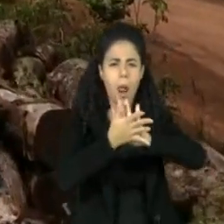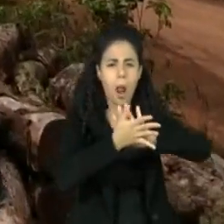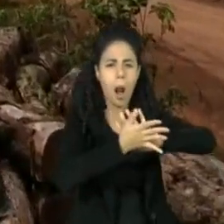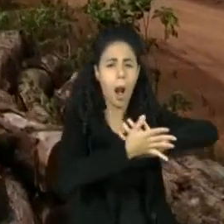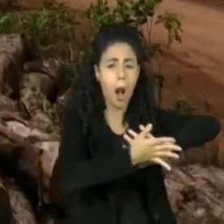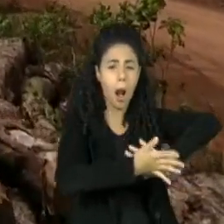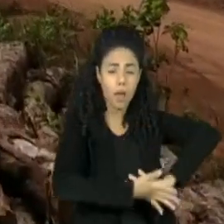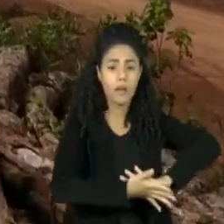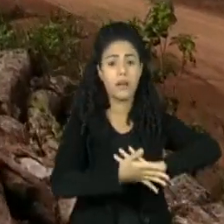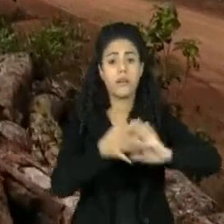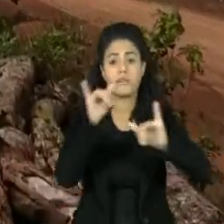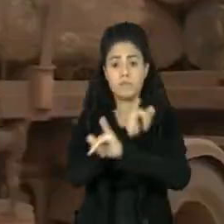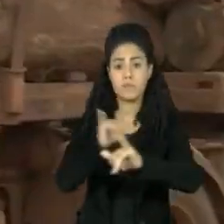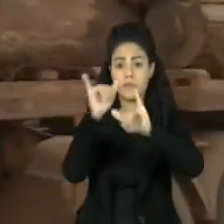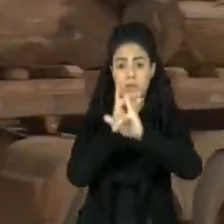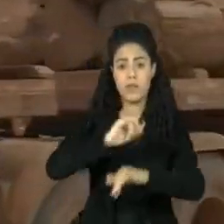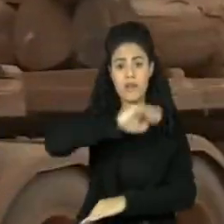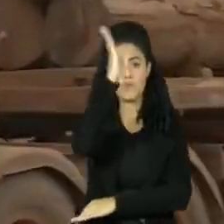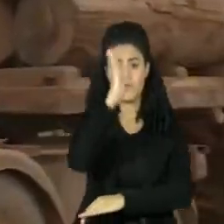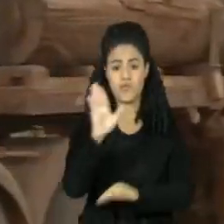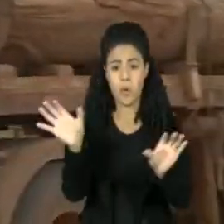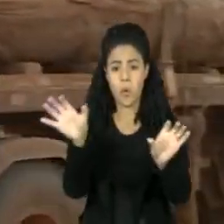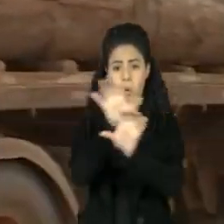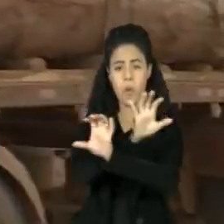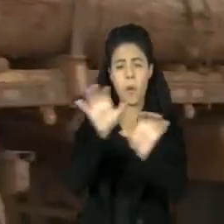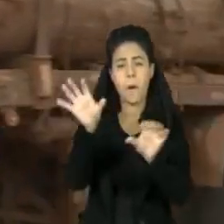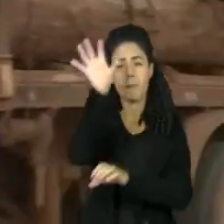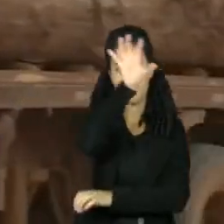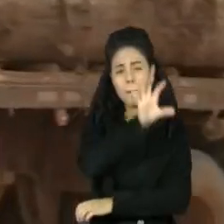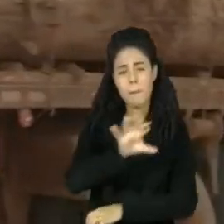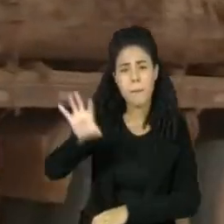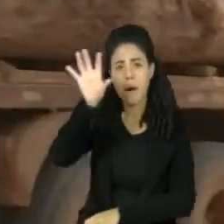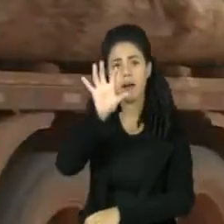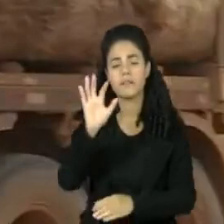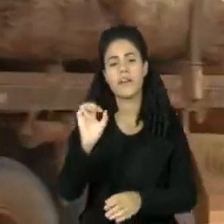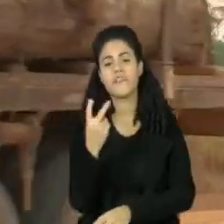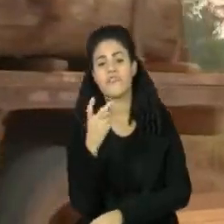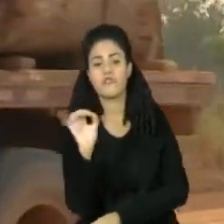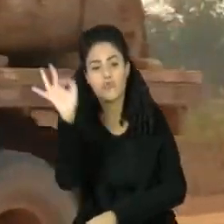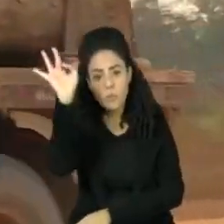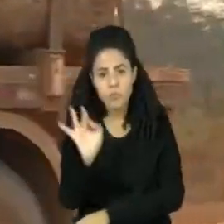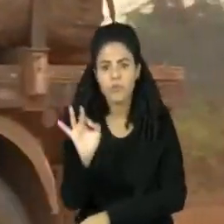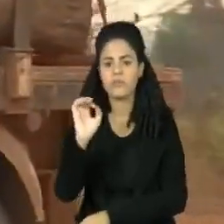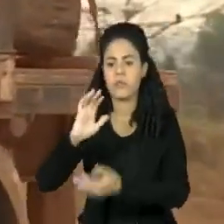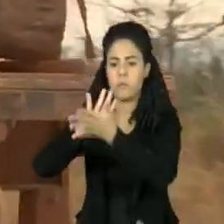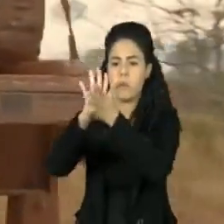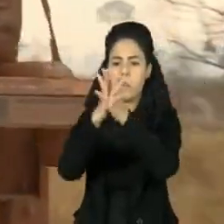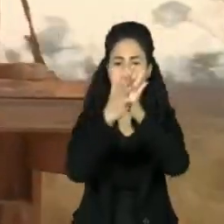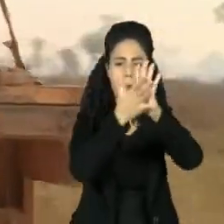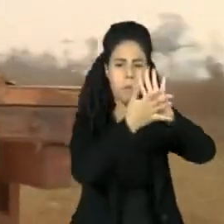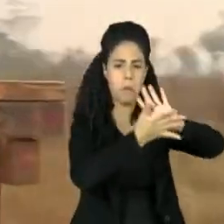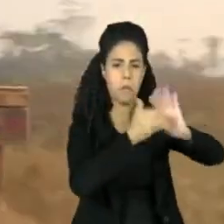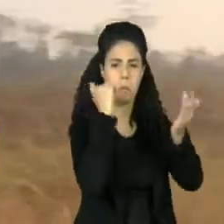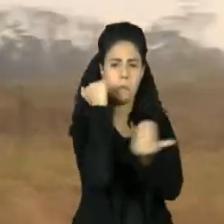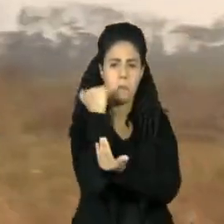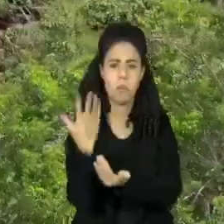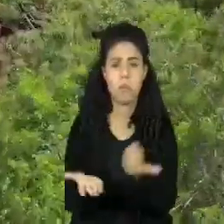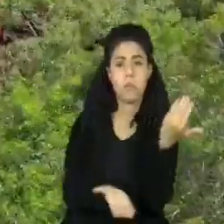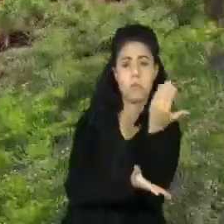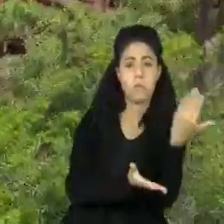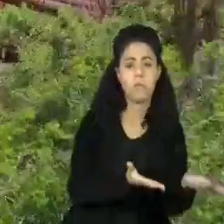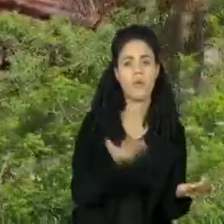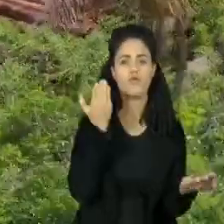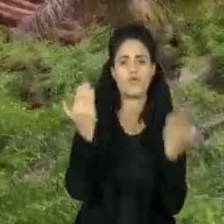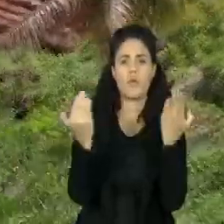relatório da rede MAP Biomas. No Brasil inteiro, o desmatamento aumentou 20% em 2021 com relação ao ano anterior.